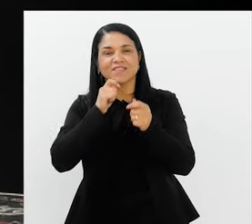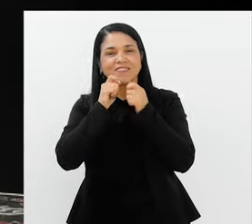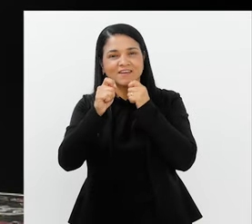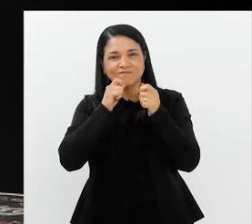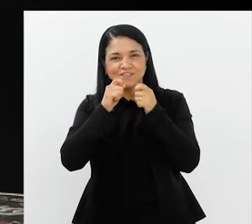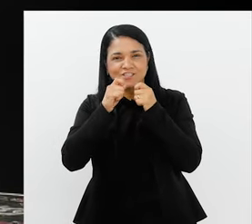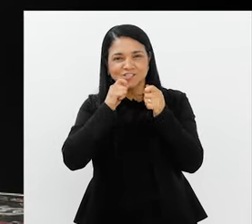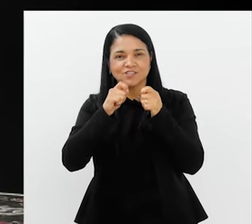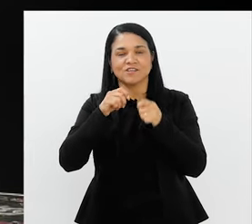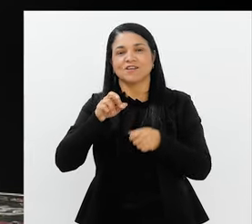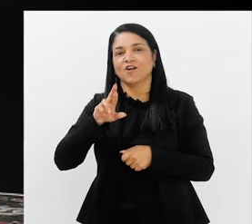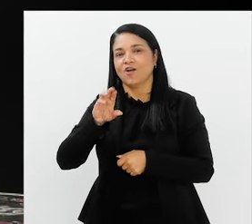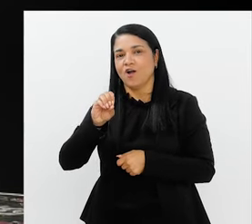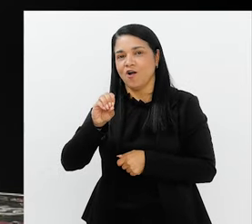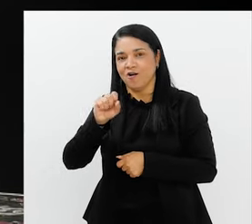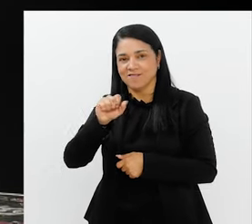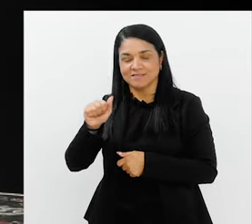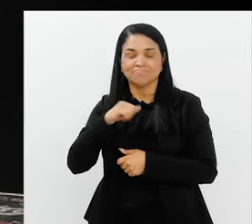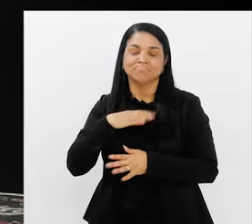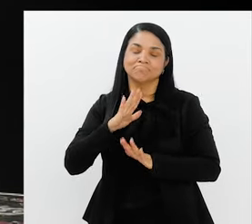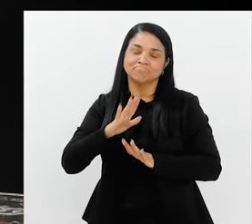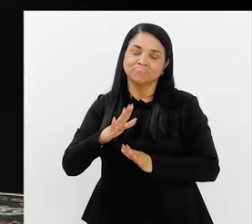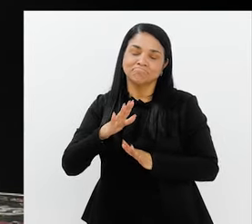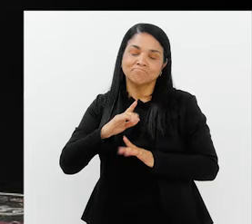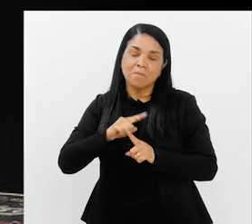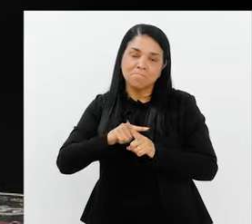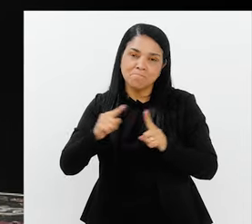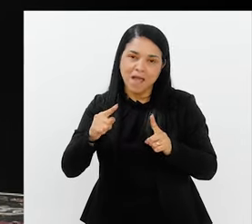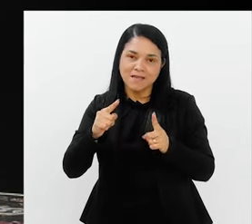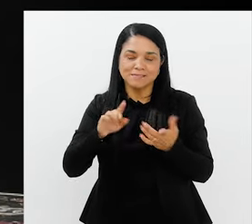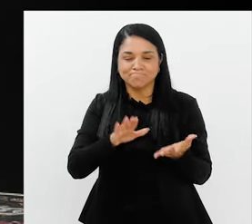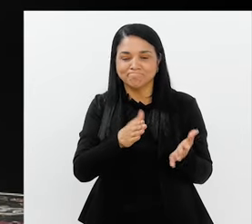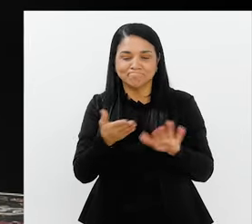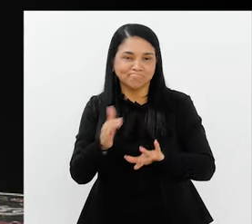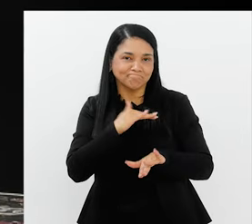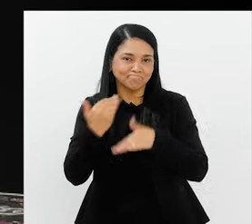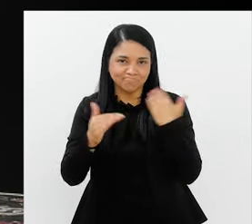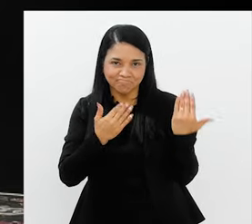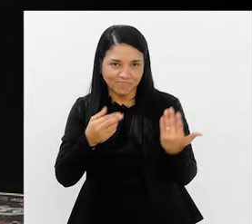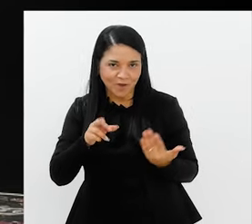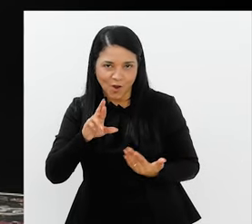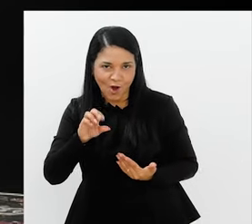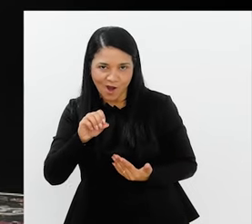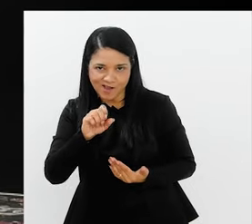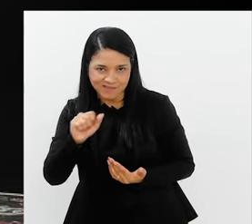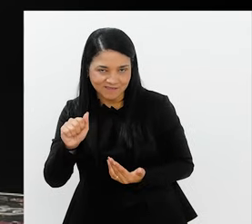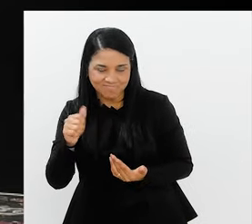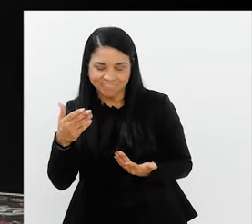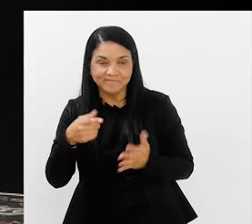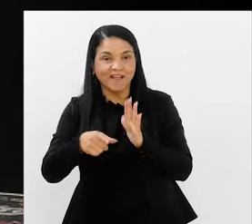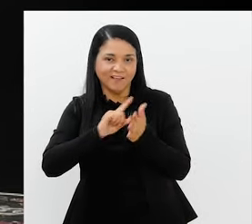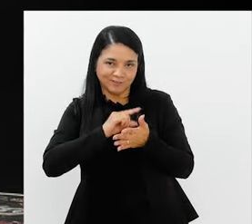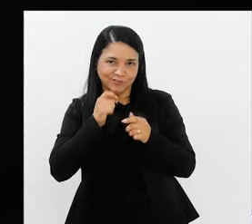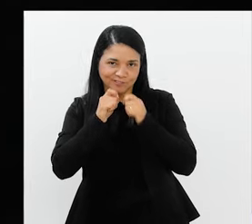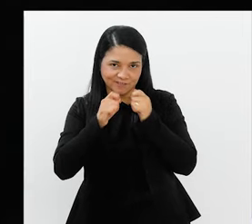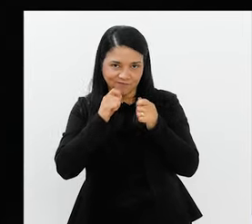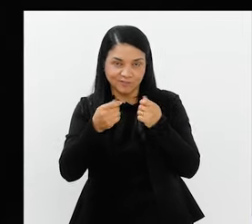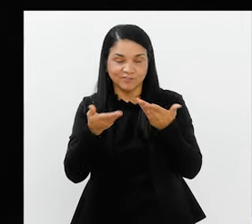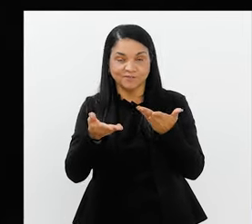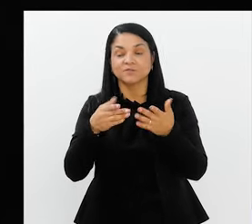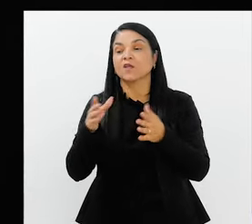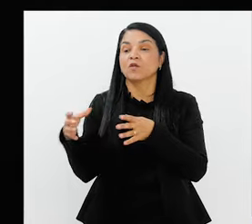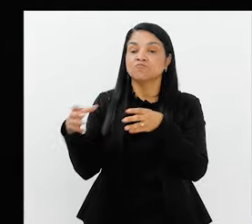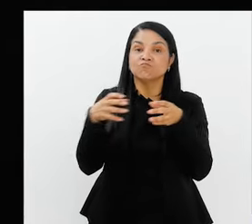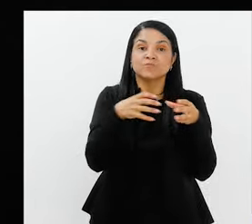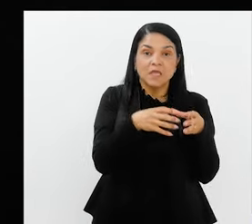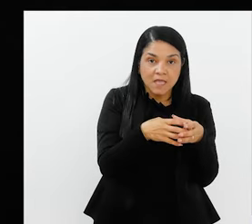entrevista, né? Ia ser muito legal. Sim, Mas, infelizmente, a nossa querida virou a grande referência. Sim. E a sua